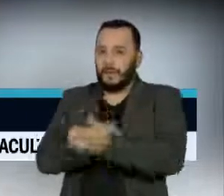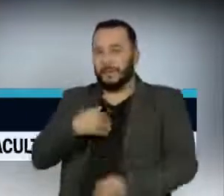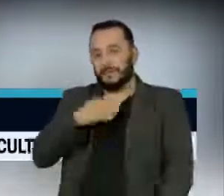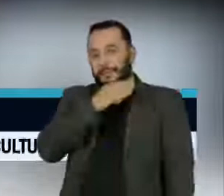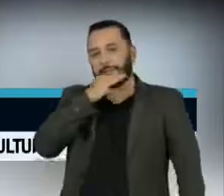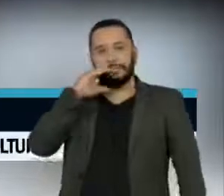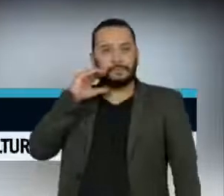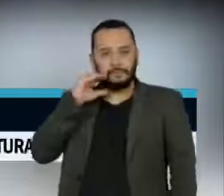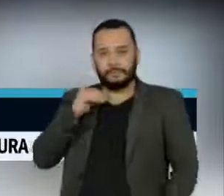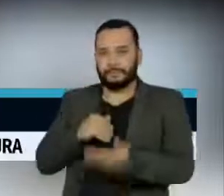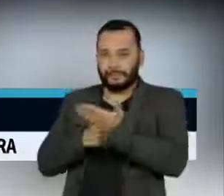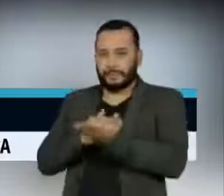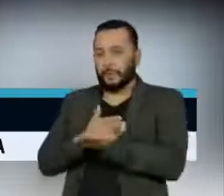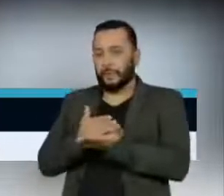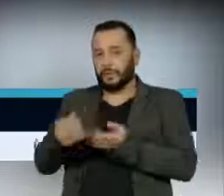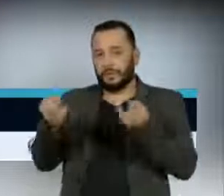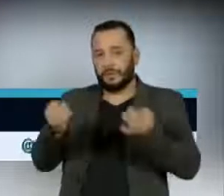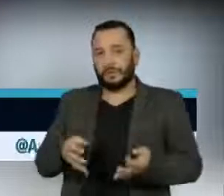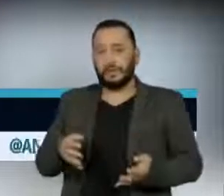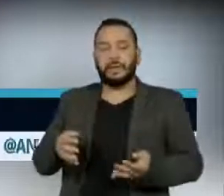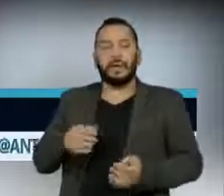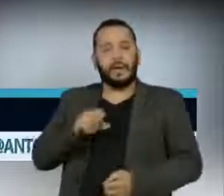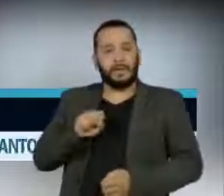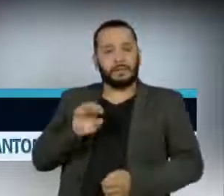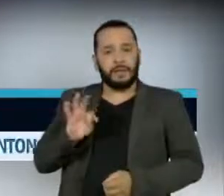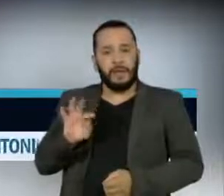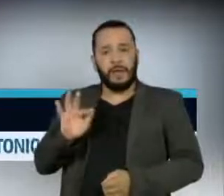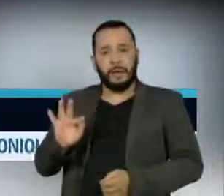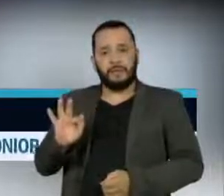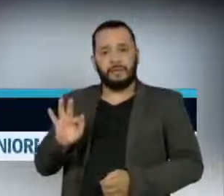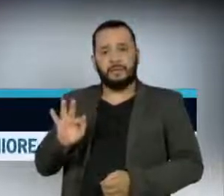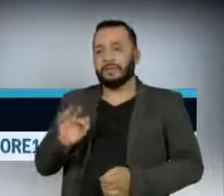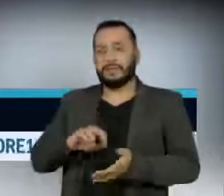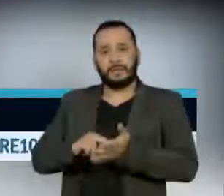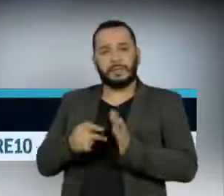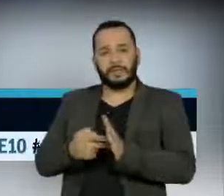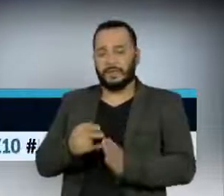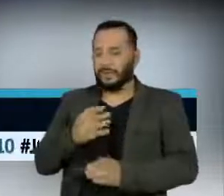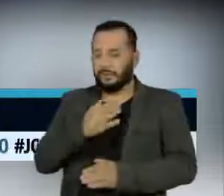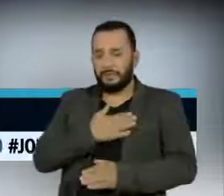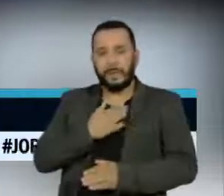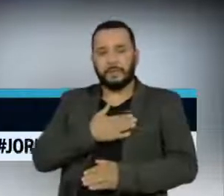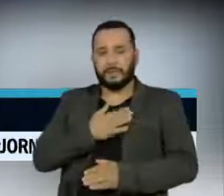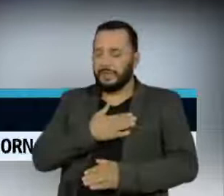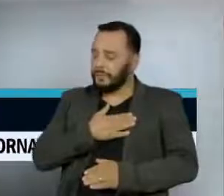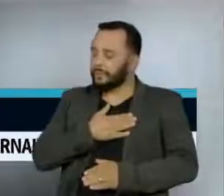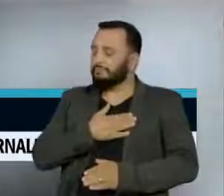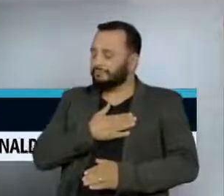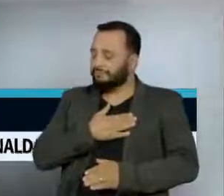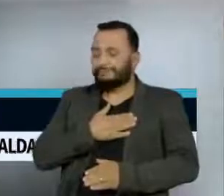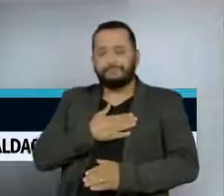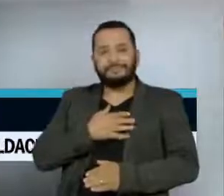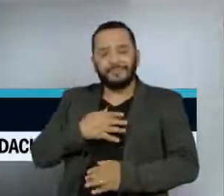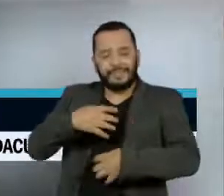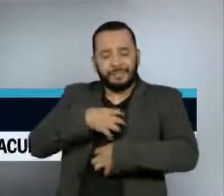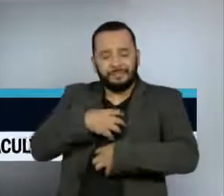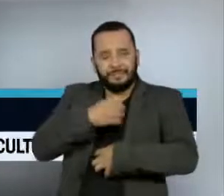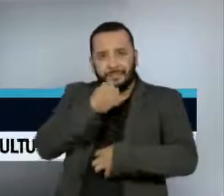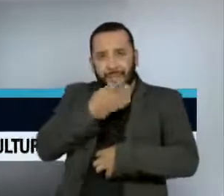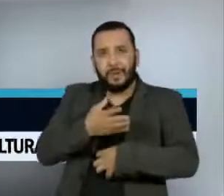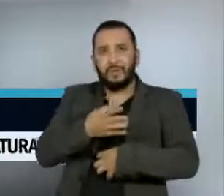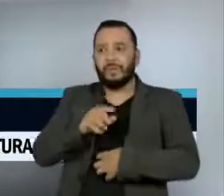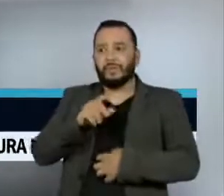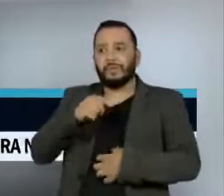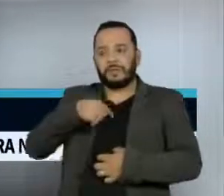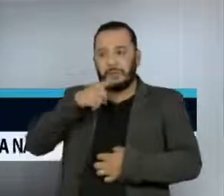O Supremo Tribunal Federal representa para mim um verdadeiro estado de espírito. Gilmar Mendes também